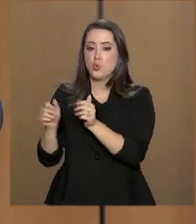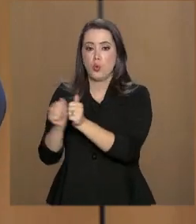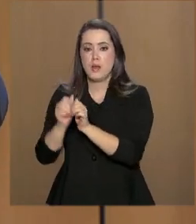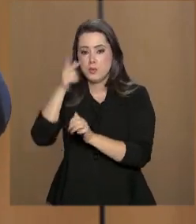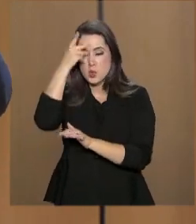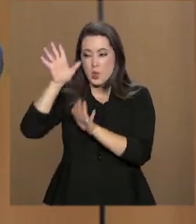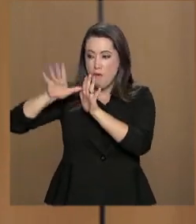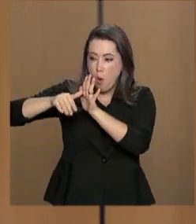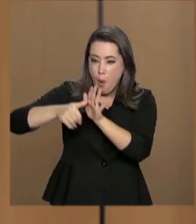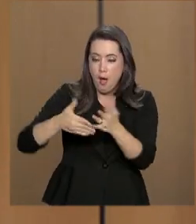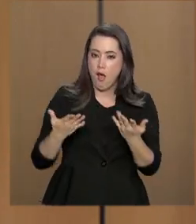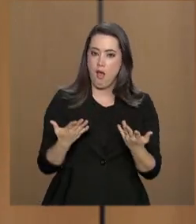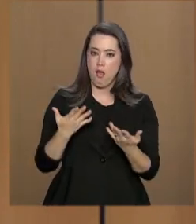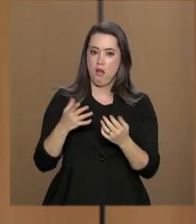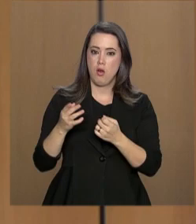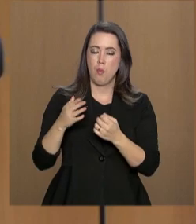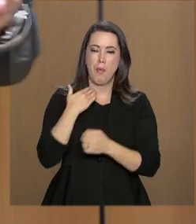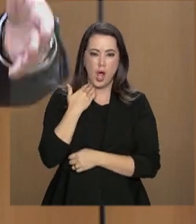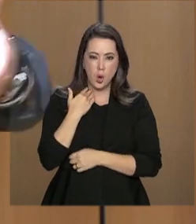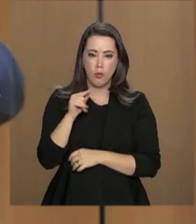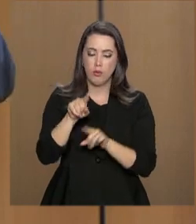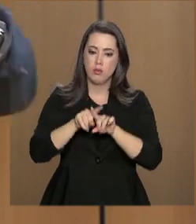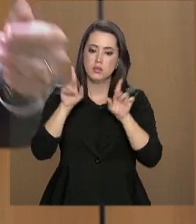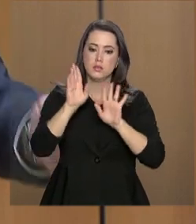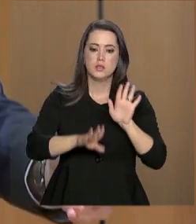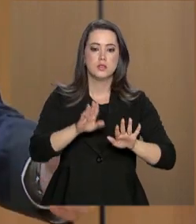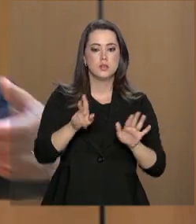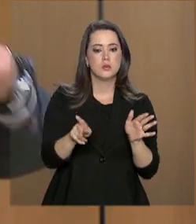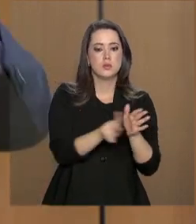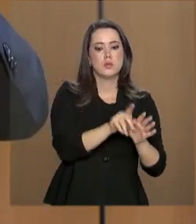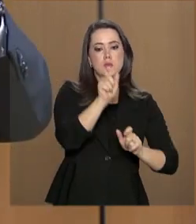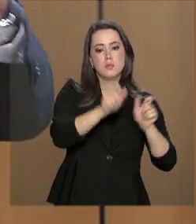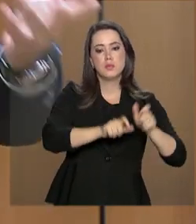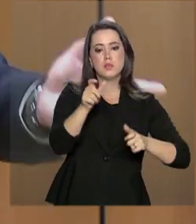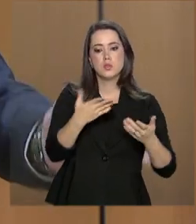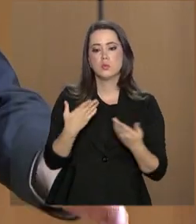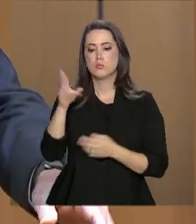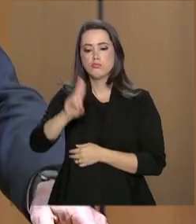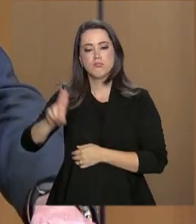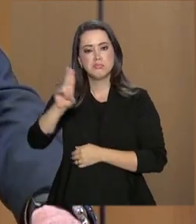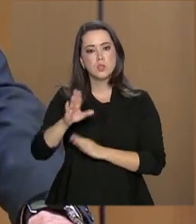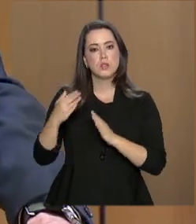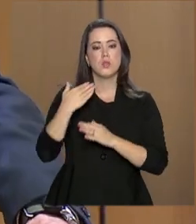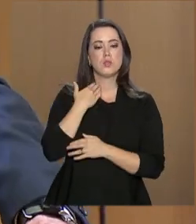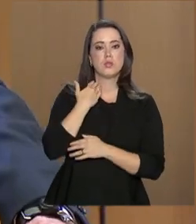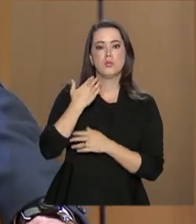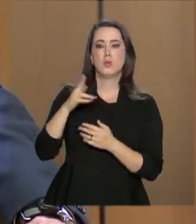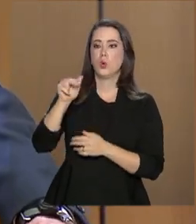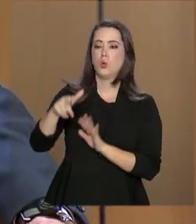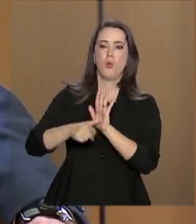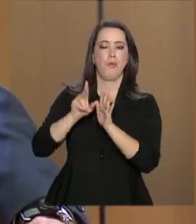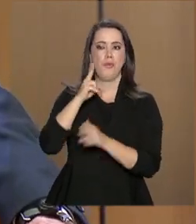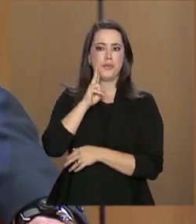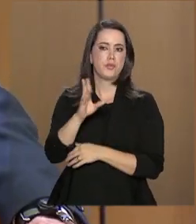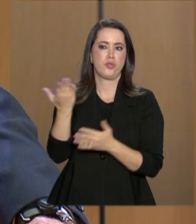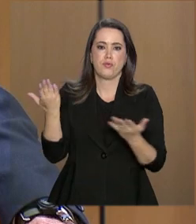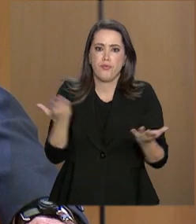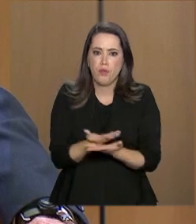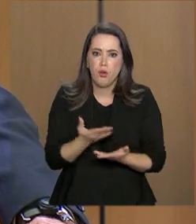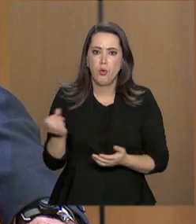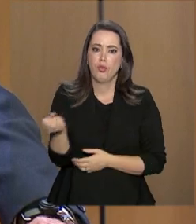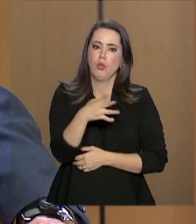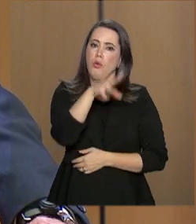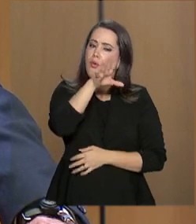Normalmente os reféns são feitos das próprias pessoas que estão utilizando o banco ou aquela instalação comercial. Então, isso está